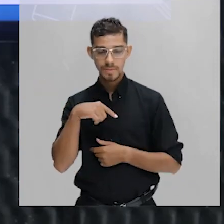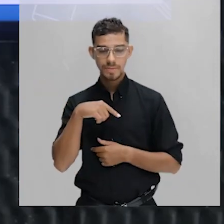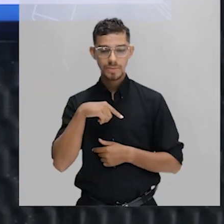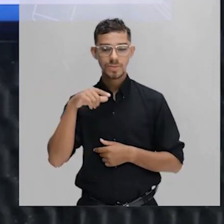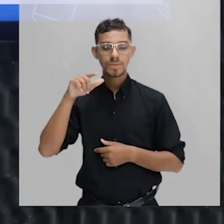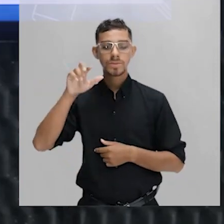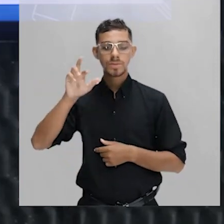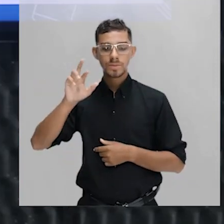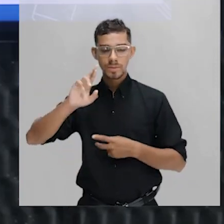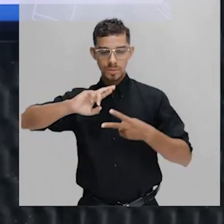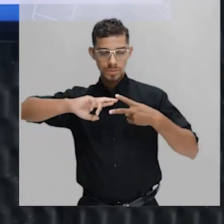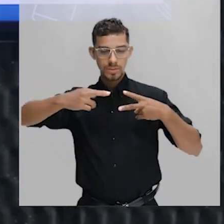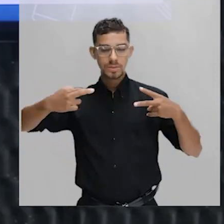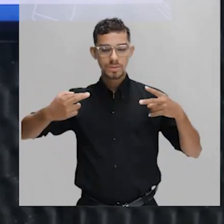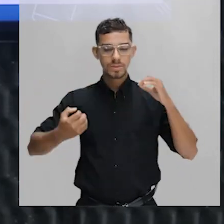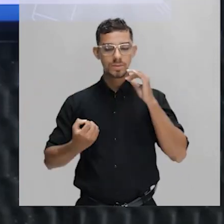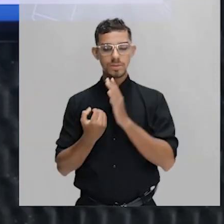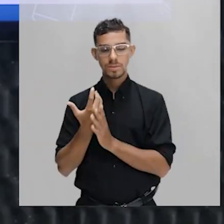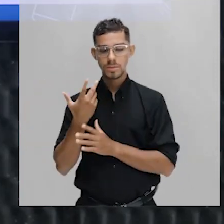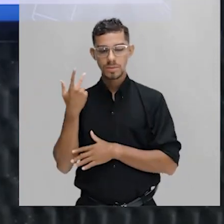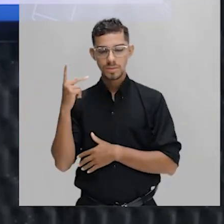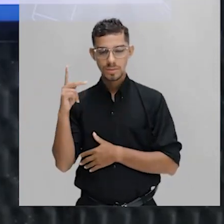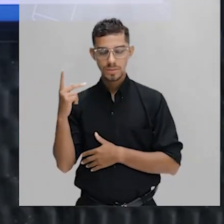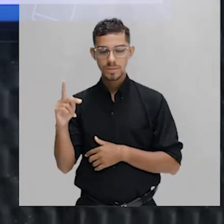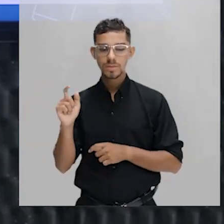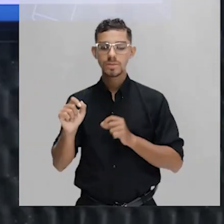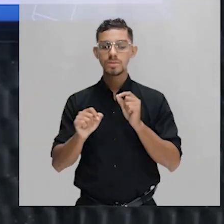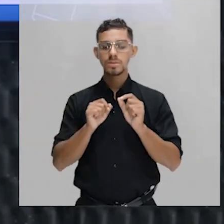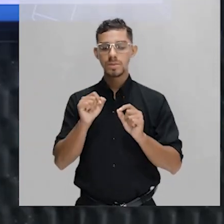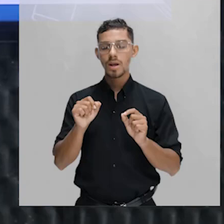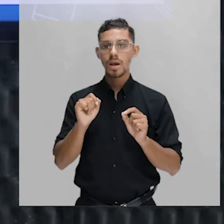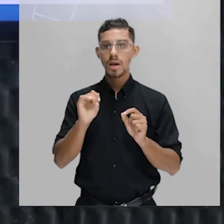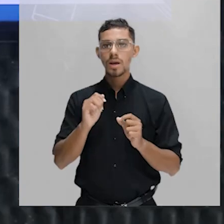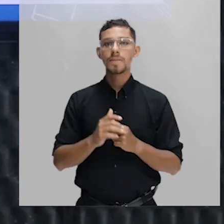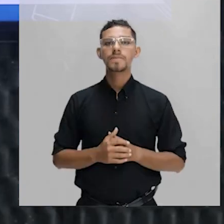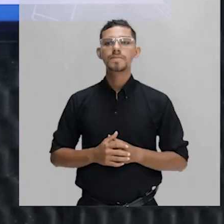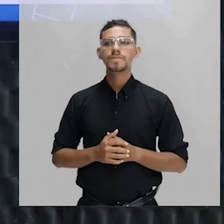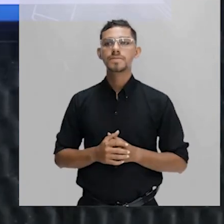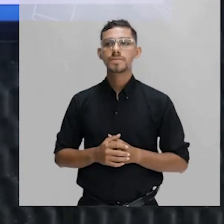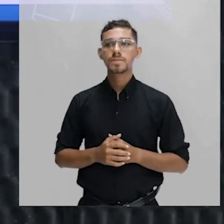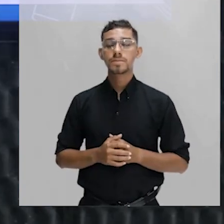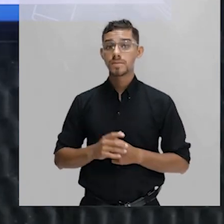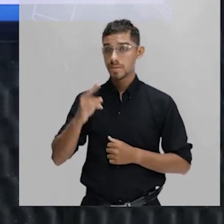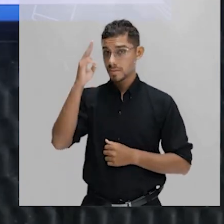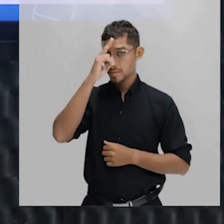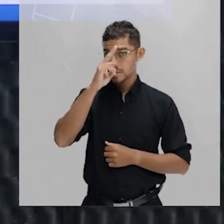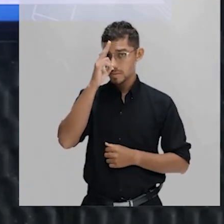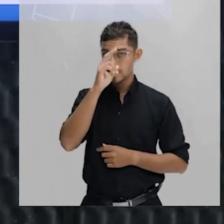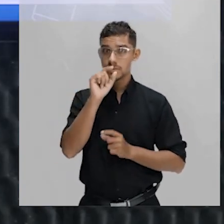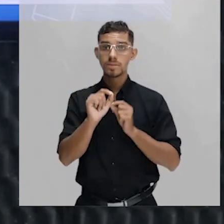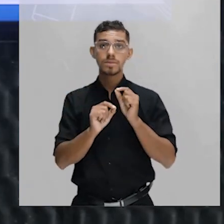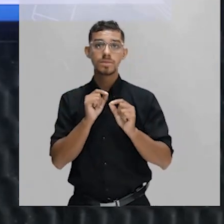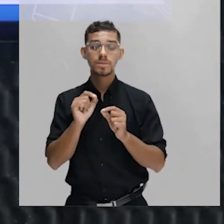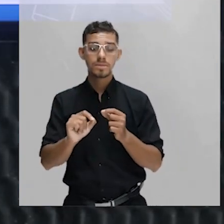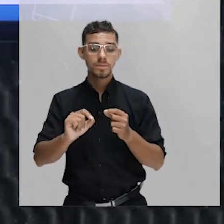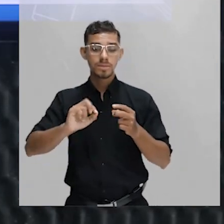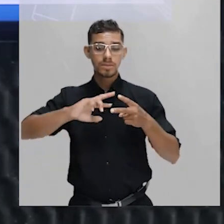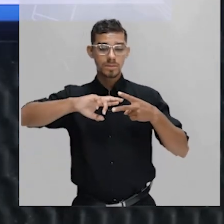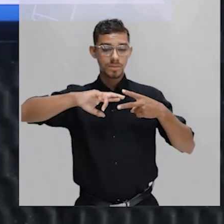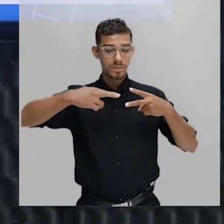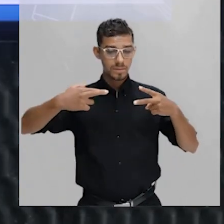polimerase produza o RNA mensageiro. Vamos lembrar que RNA